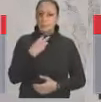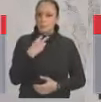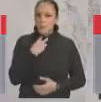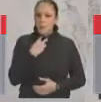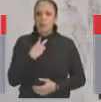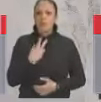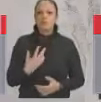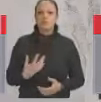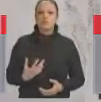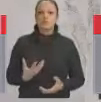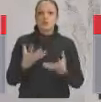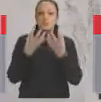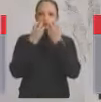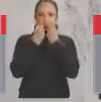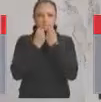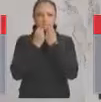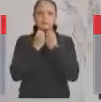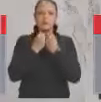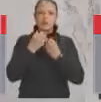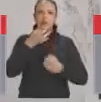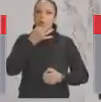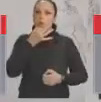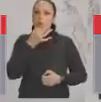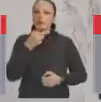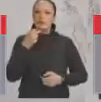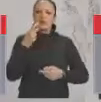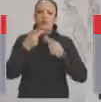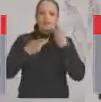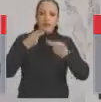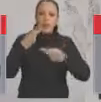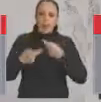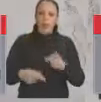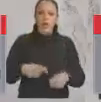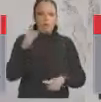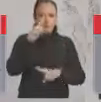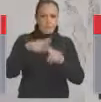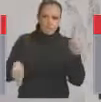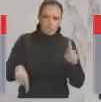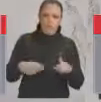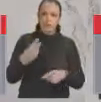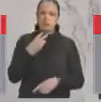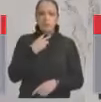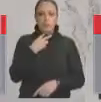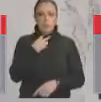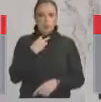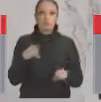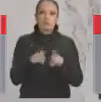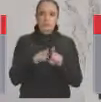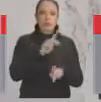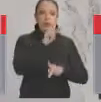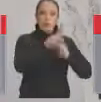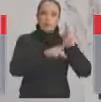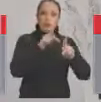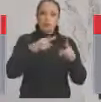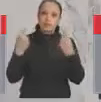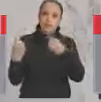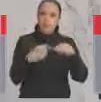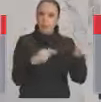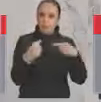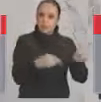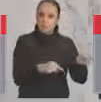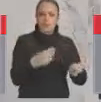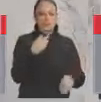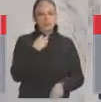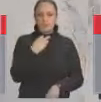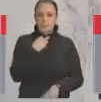mordaça nas escolas é crime, perseguir professor é crime. Nós vamos atuar veementemente, acionando o Ministério